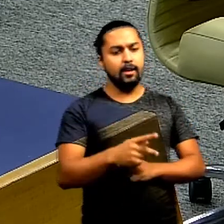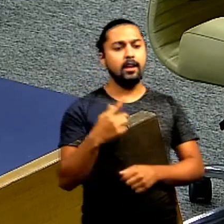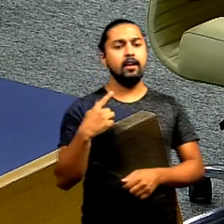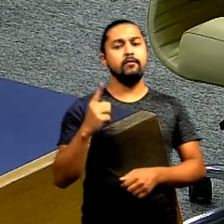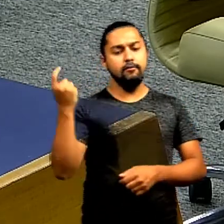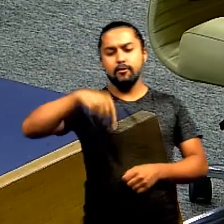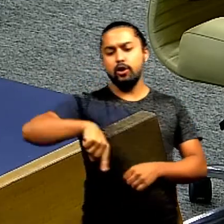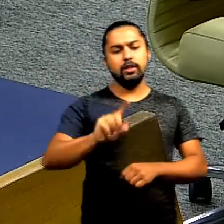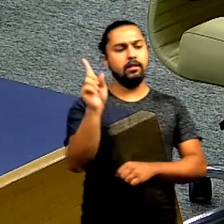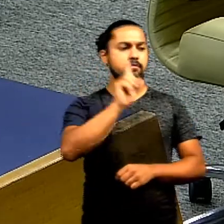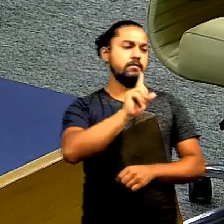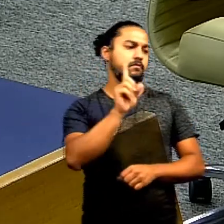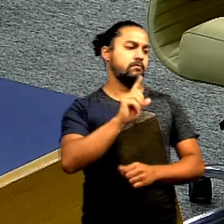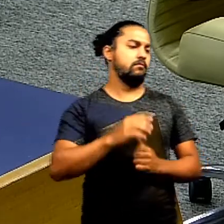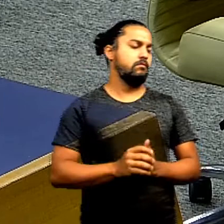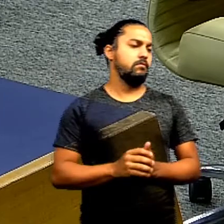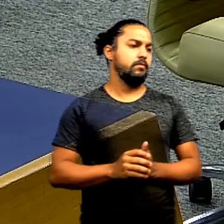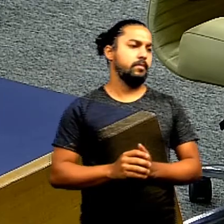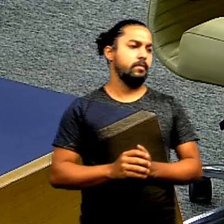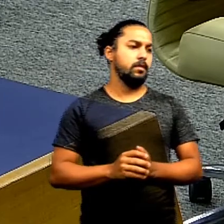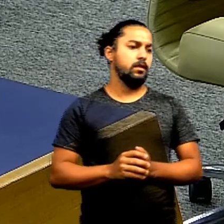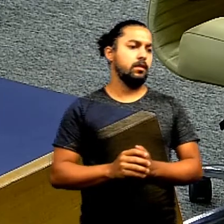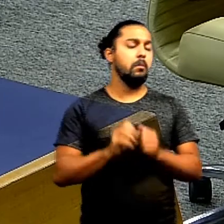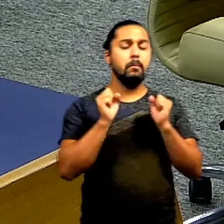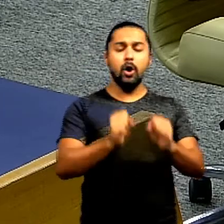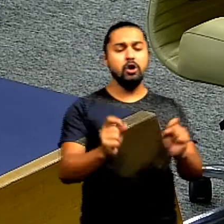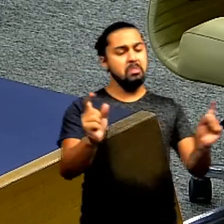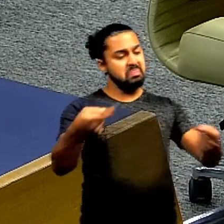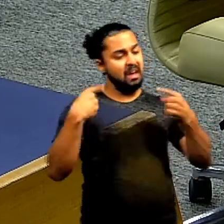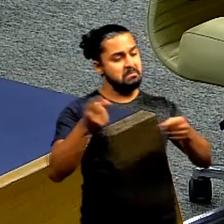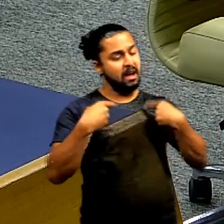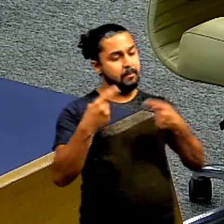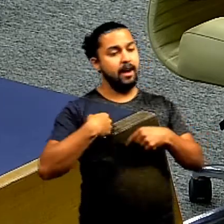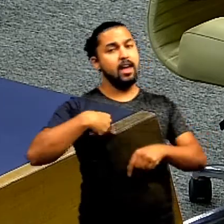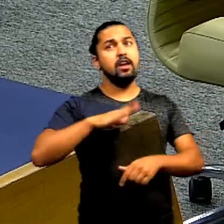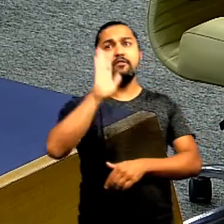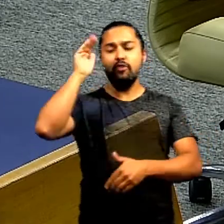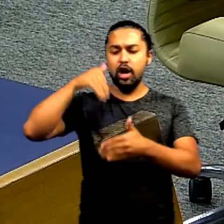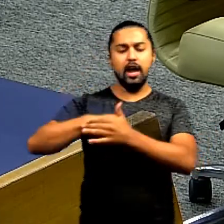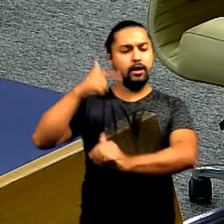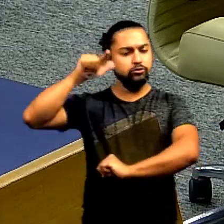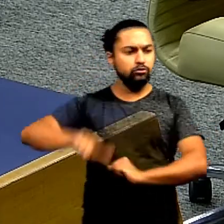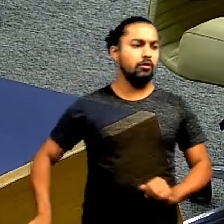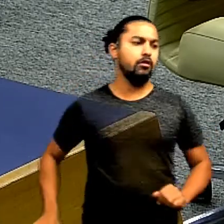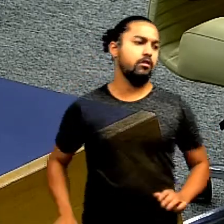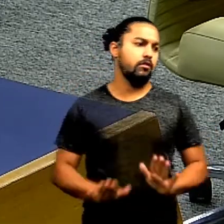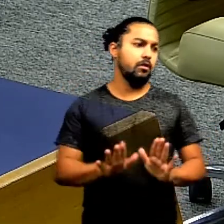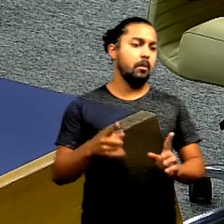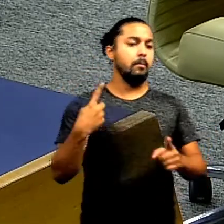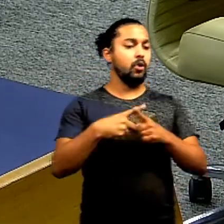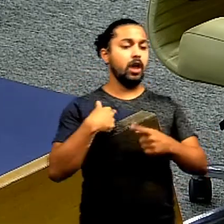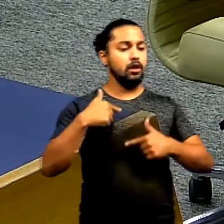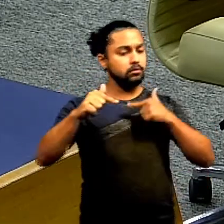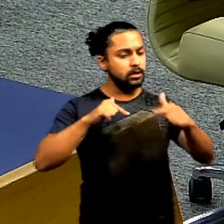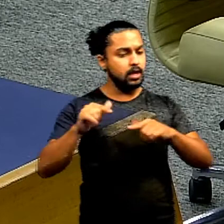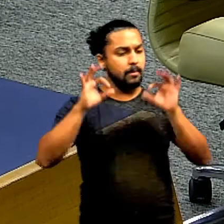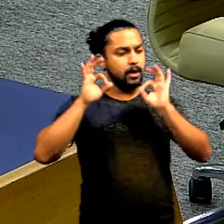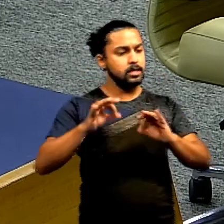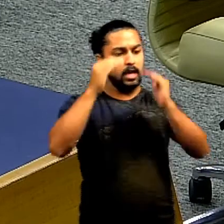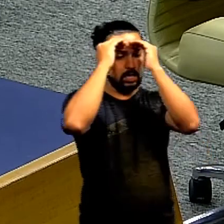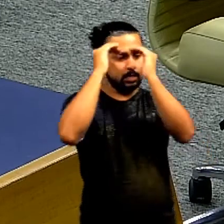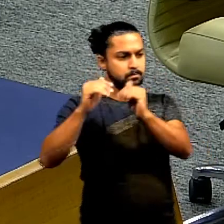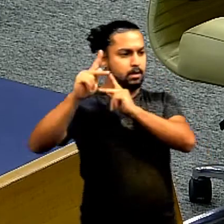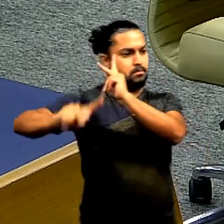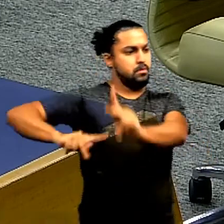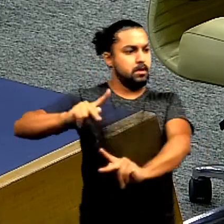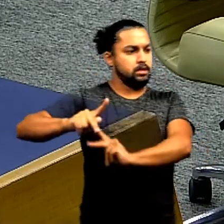falei não volta aqui mais e pode me retalhar fazer o que quiser vou ganhar as eleições cara porque trabalho com dignidade e respeito a